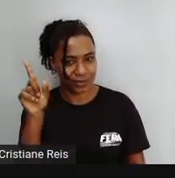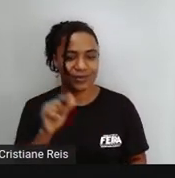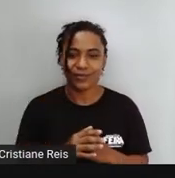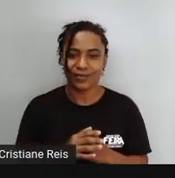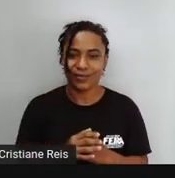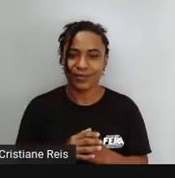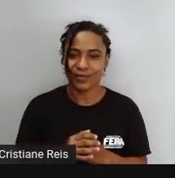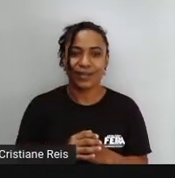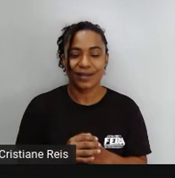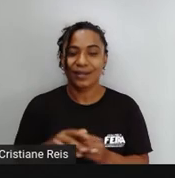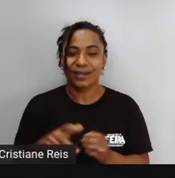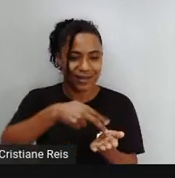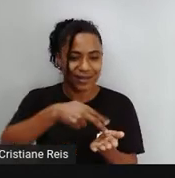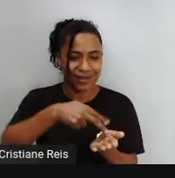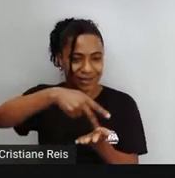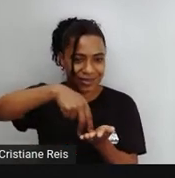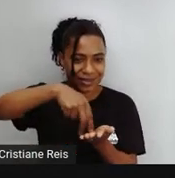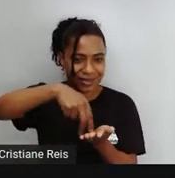Dançar